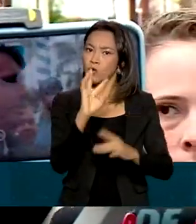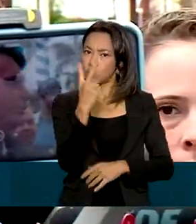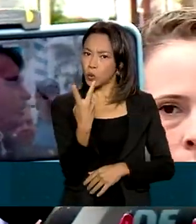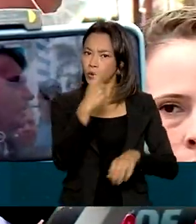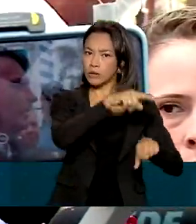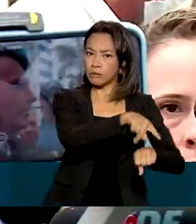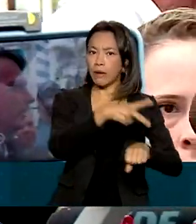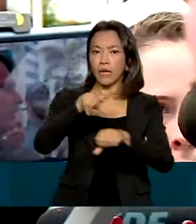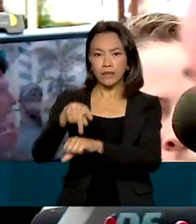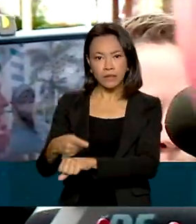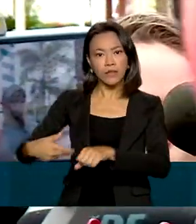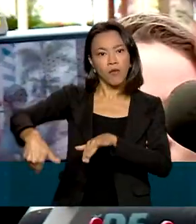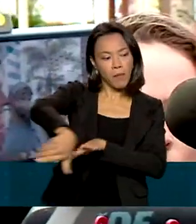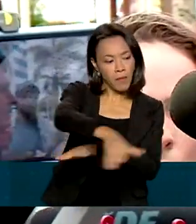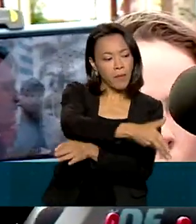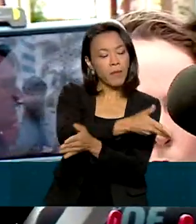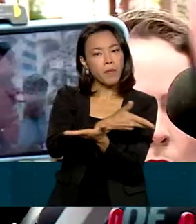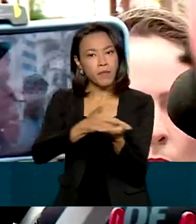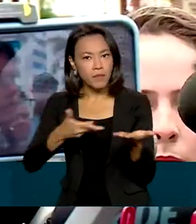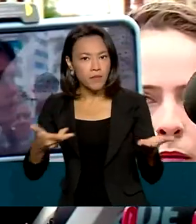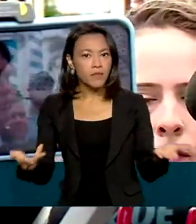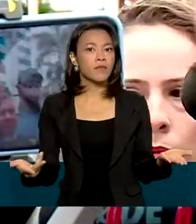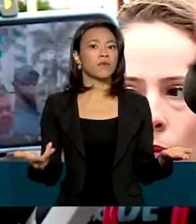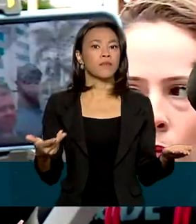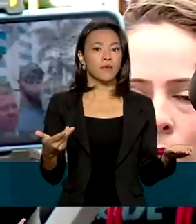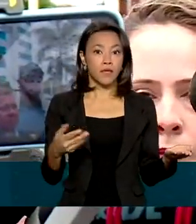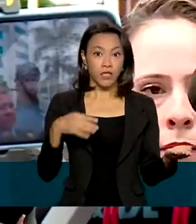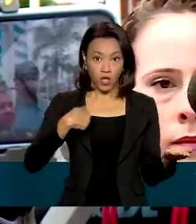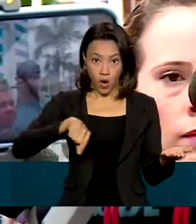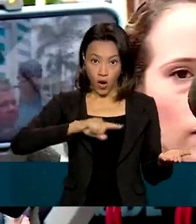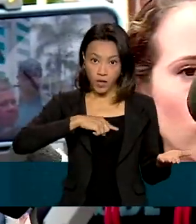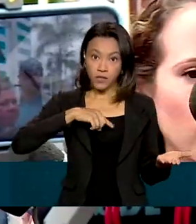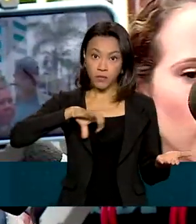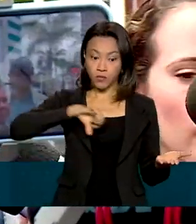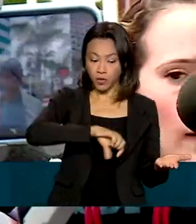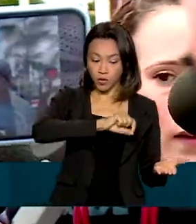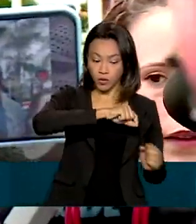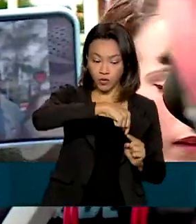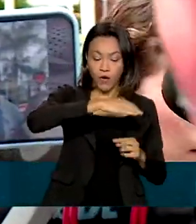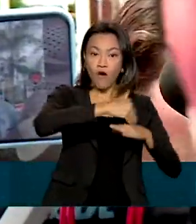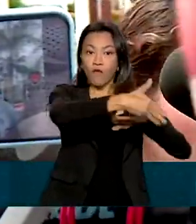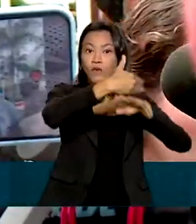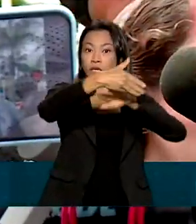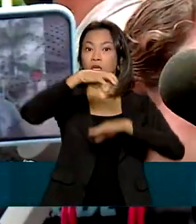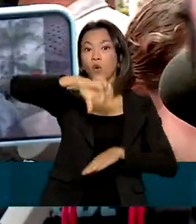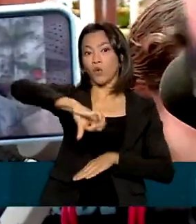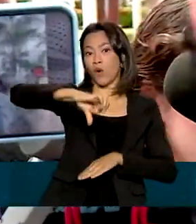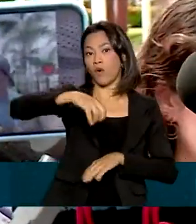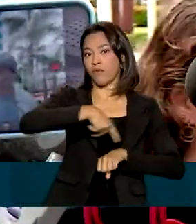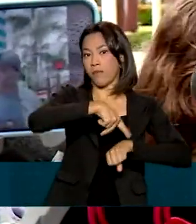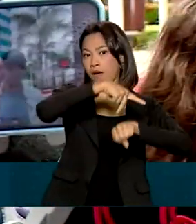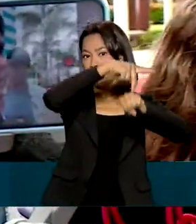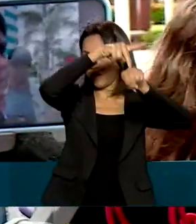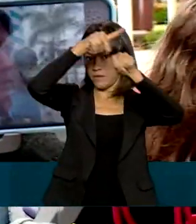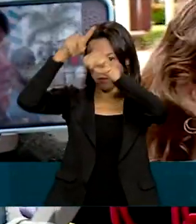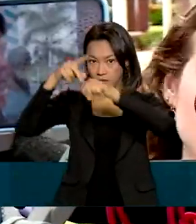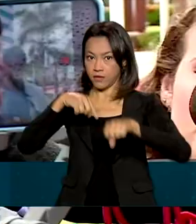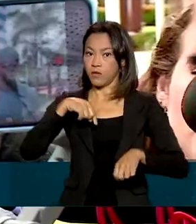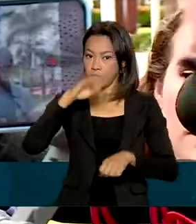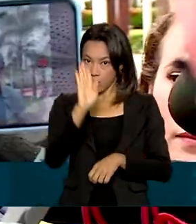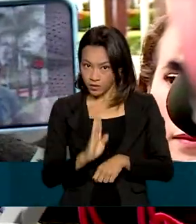países têm muito a ganhar com isso aí. Temos fronteira com nove países, mas outro país também, uma colônia, a Guiana Francesa.